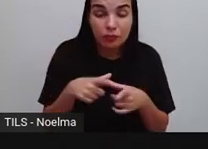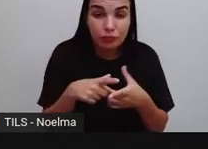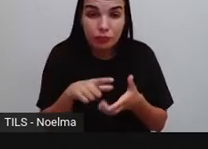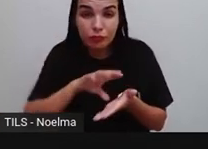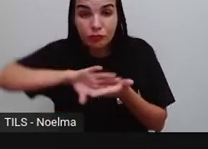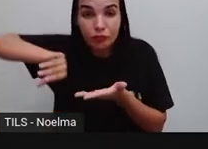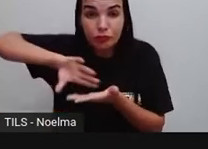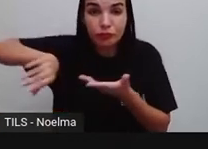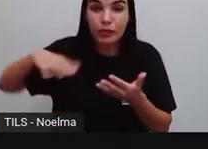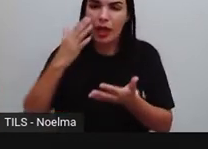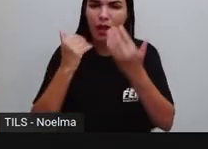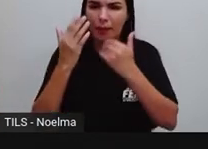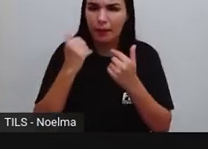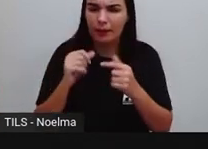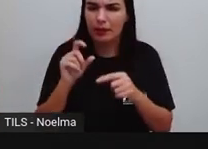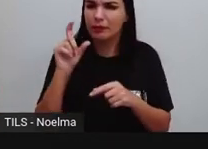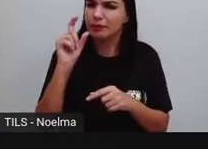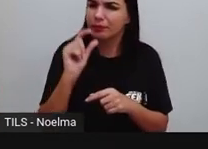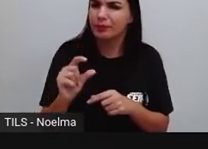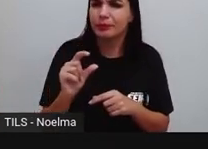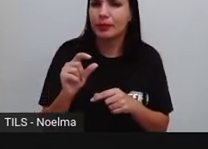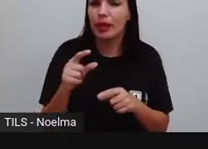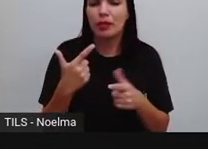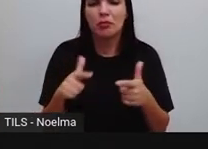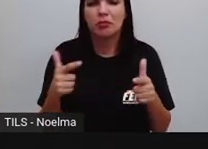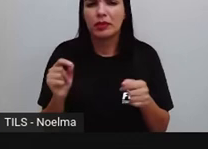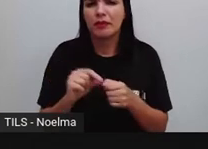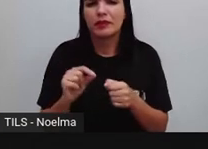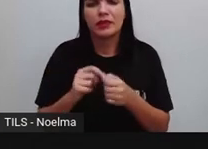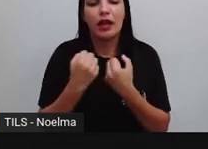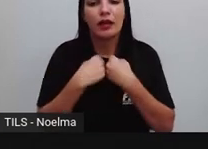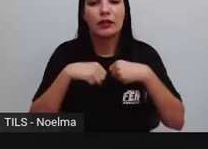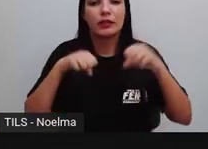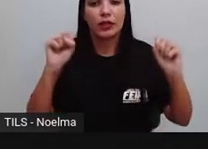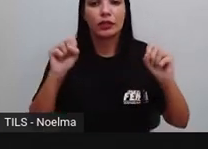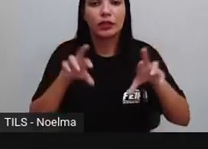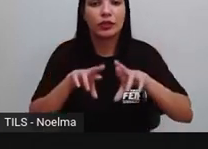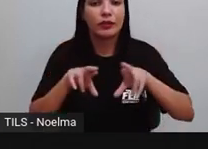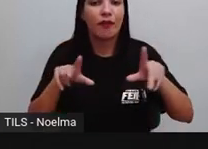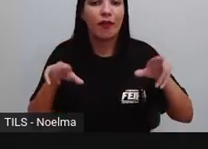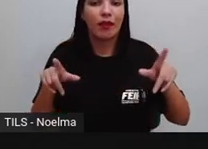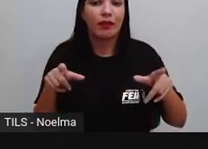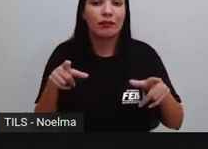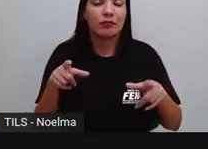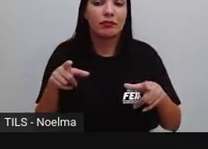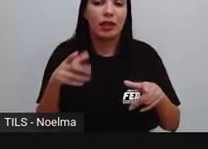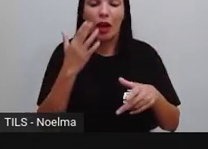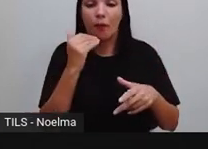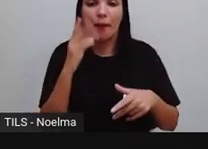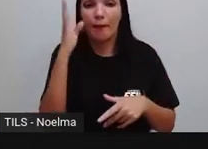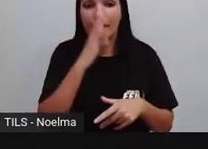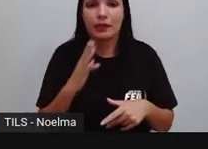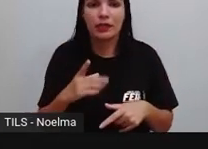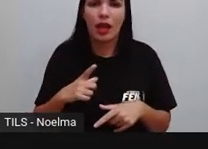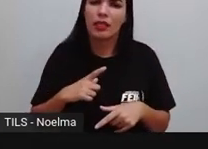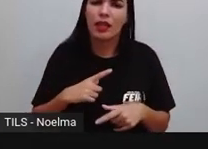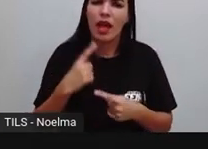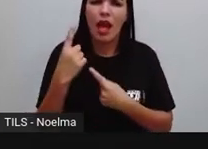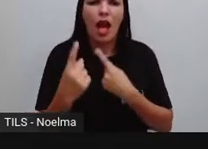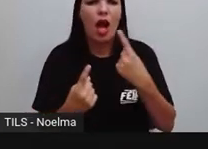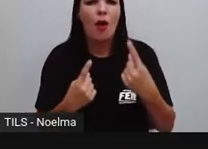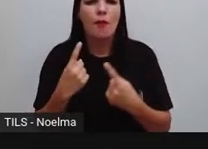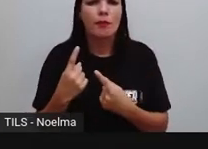composição dos alimentos, será muito pequena e não fará grande diferença na dieta dos brasileiros. Aqui nós temos alguns verbos